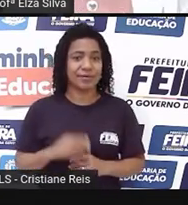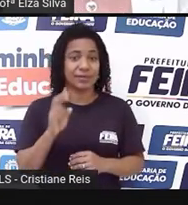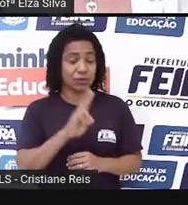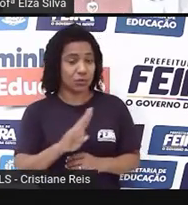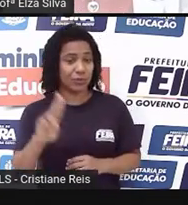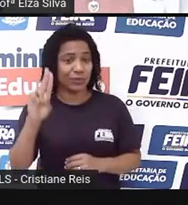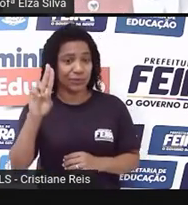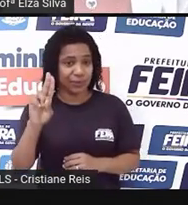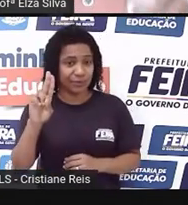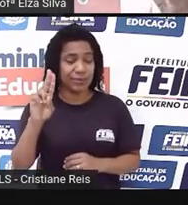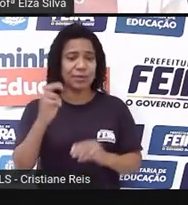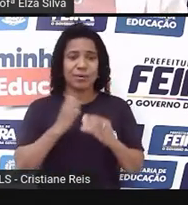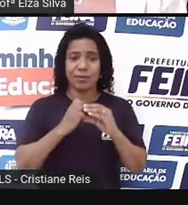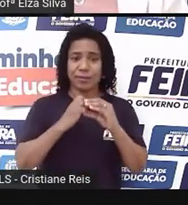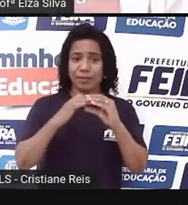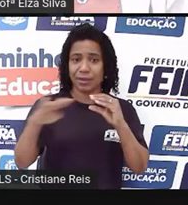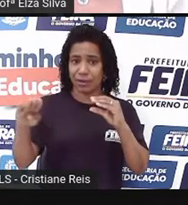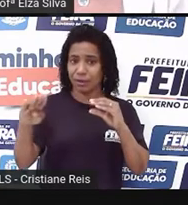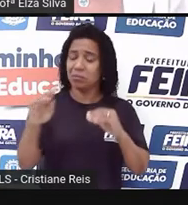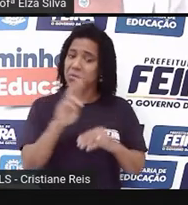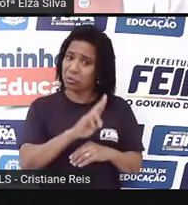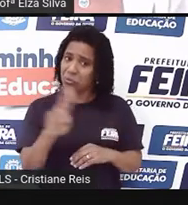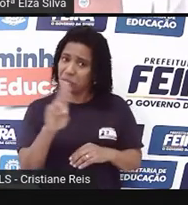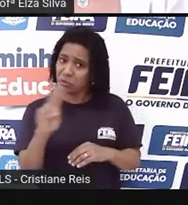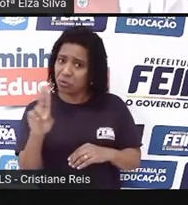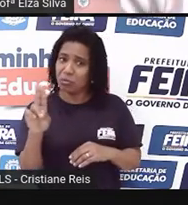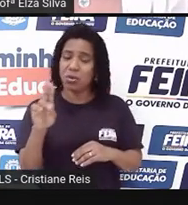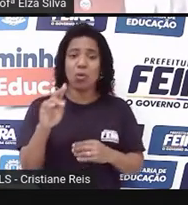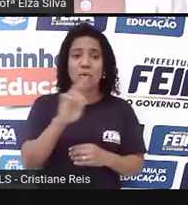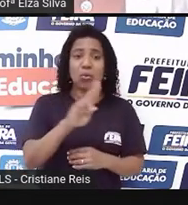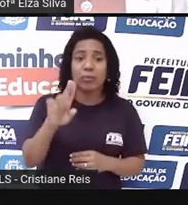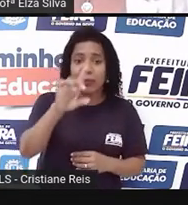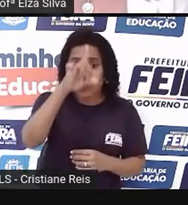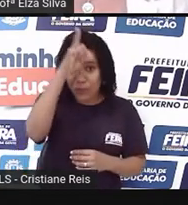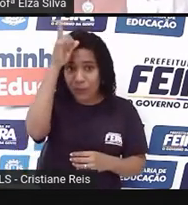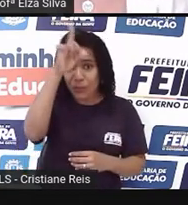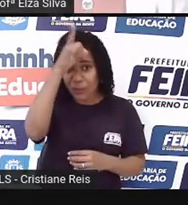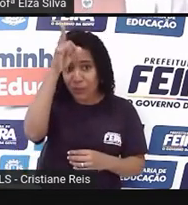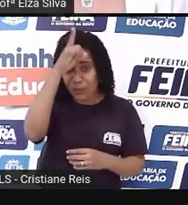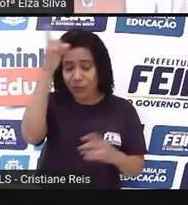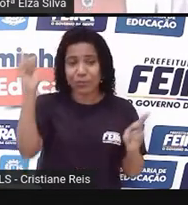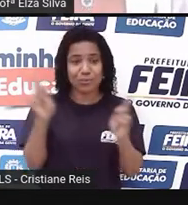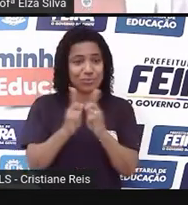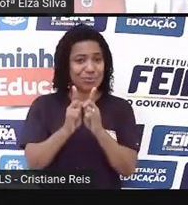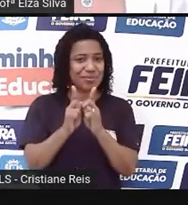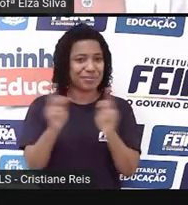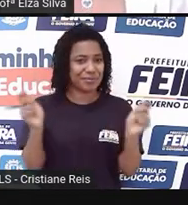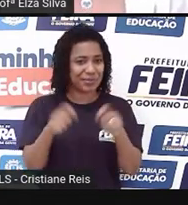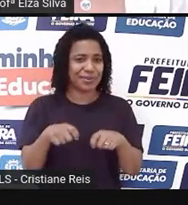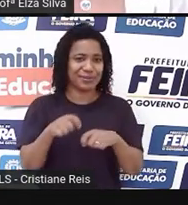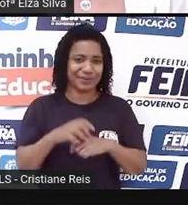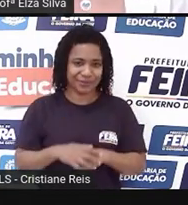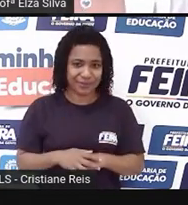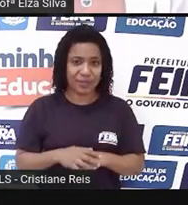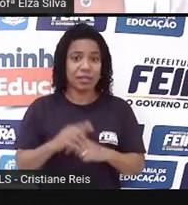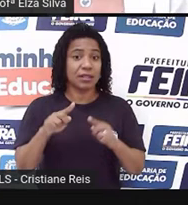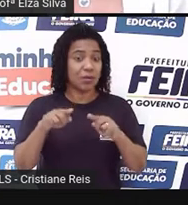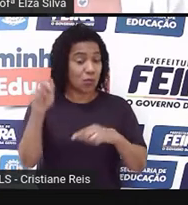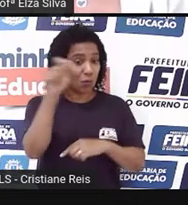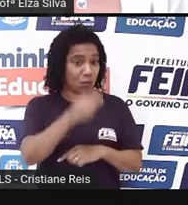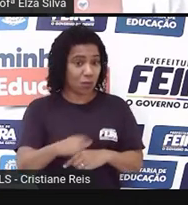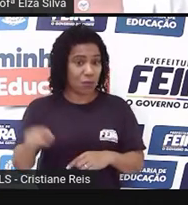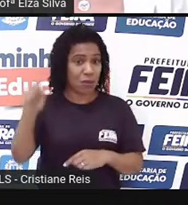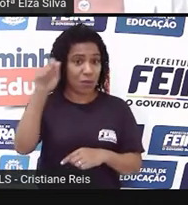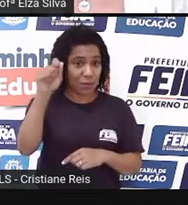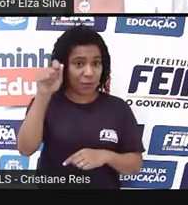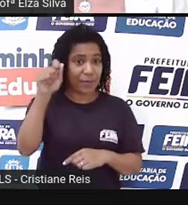nome do nosso e-mail, que pode ser o seu nome, pode ser um apelido, né? Isso depende de você. Logo depois, arroba, o nome